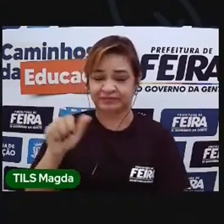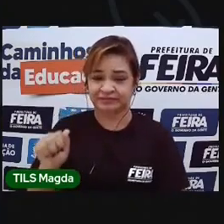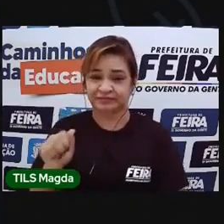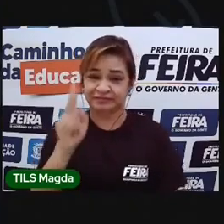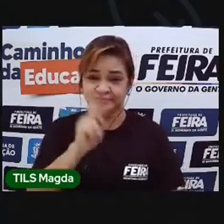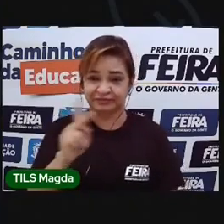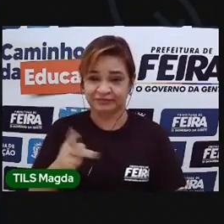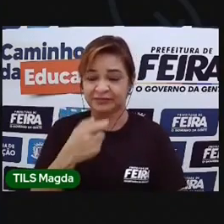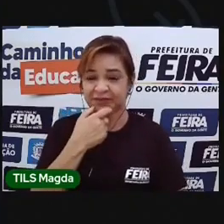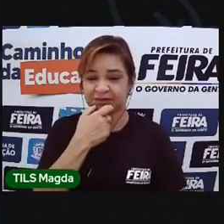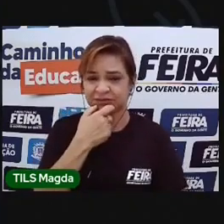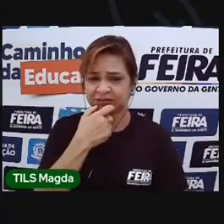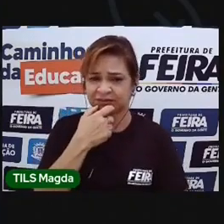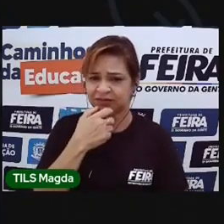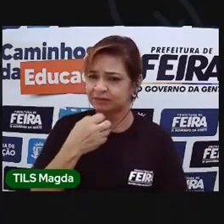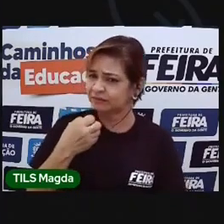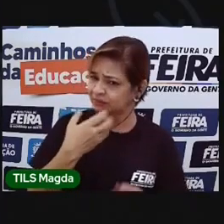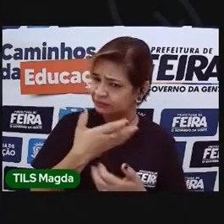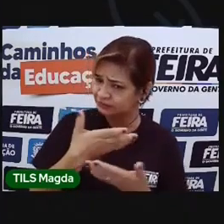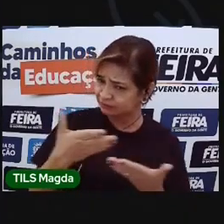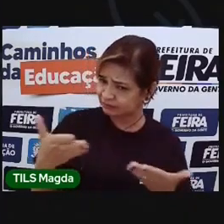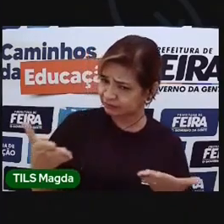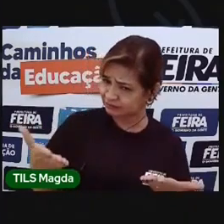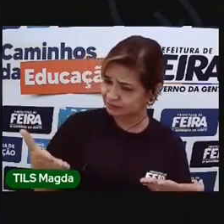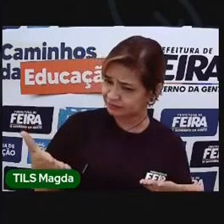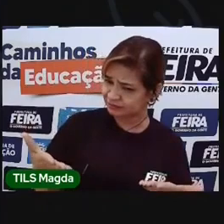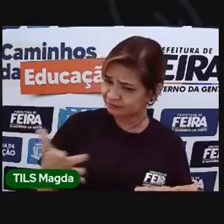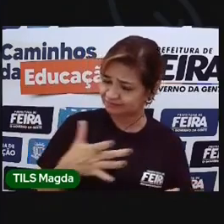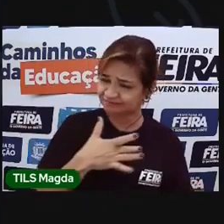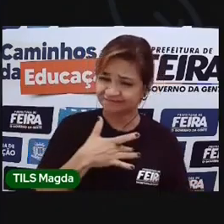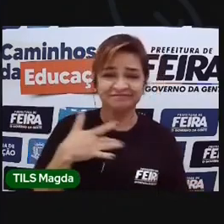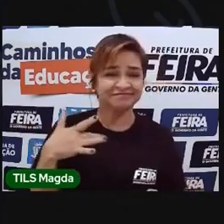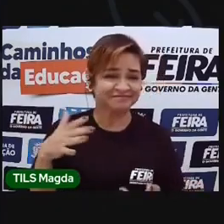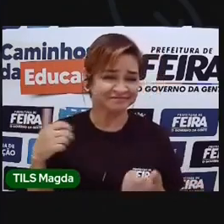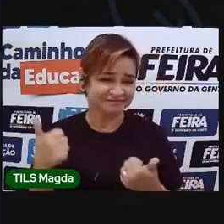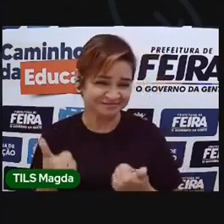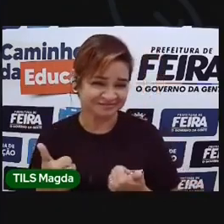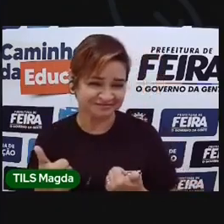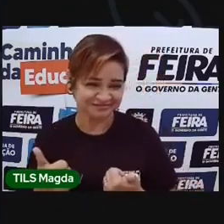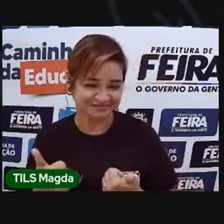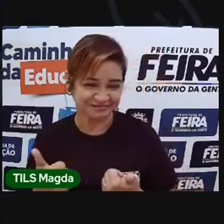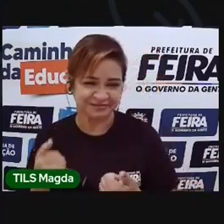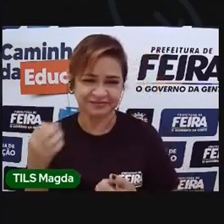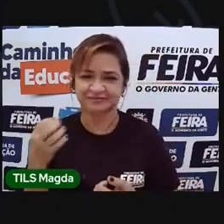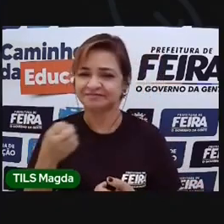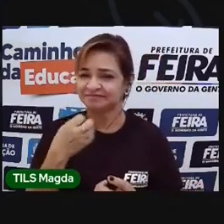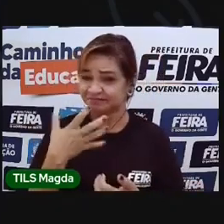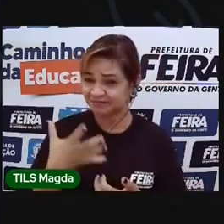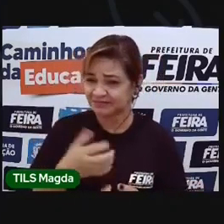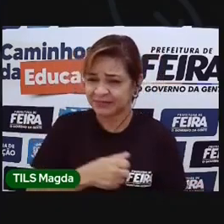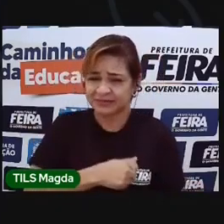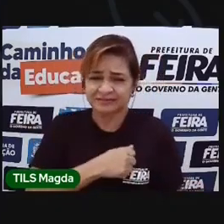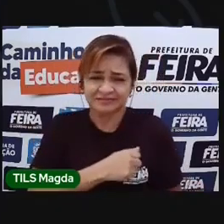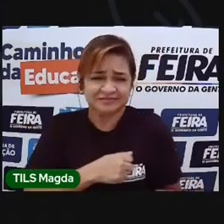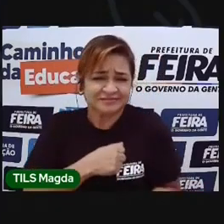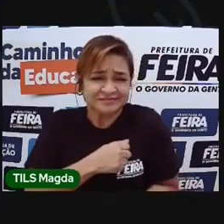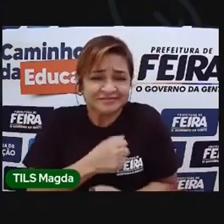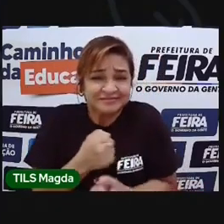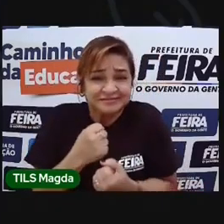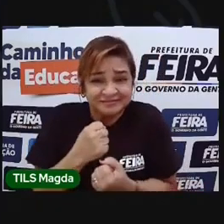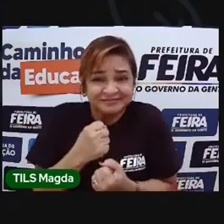inglês. Como vocês estão? Espero encontrá-los muito bem. A saudade é muito grande.